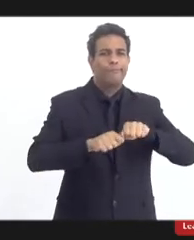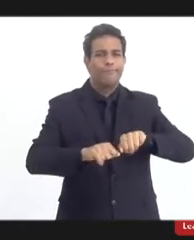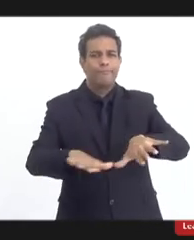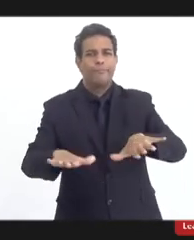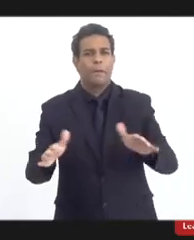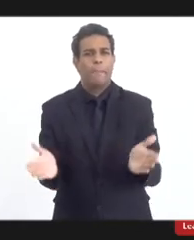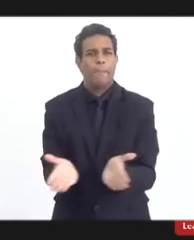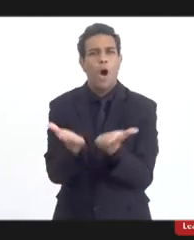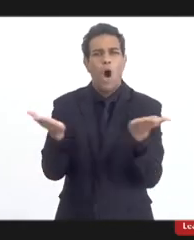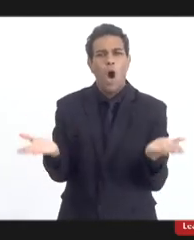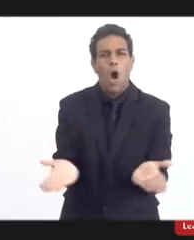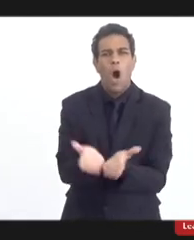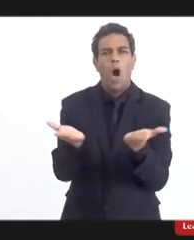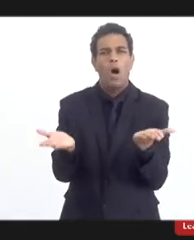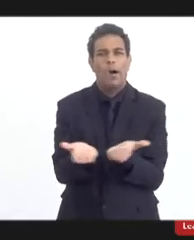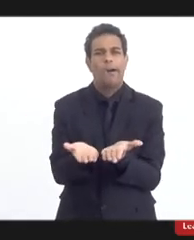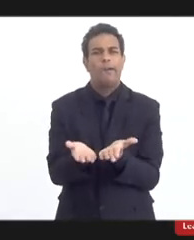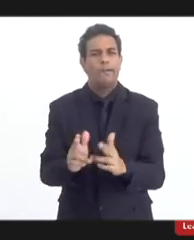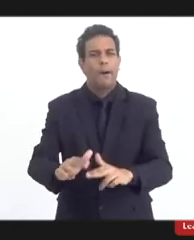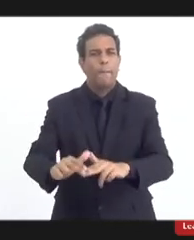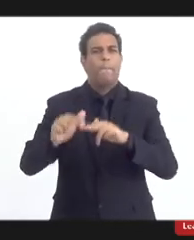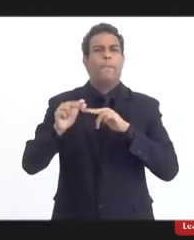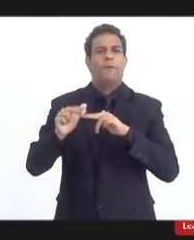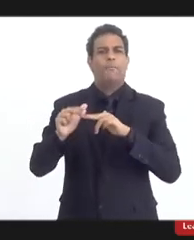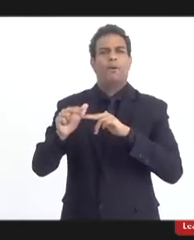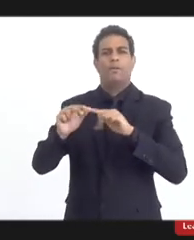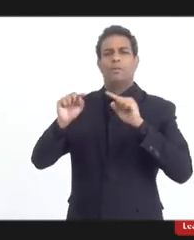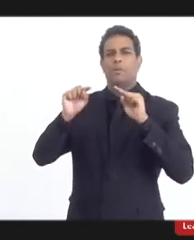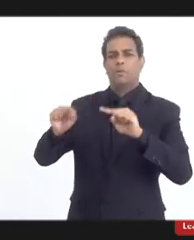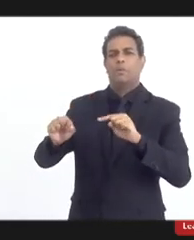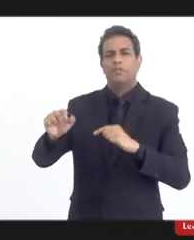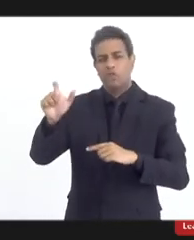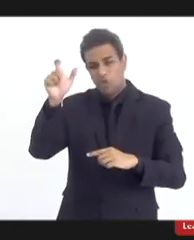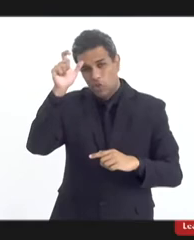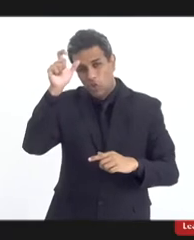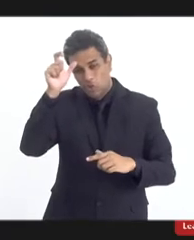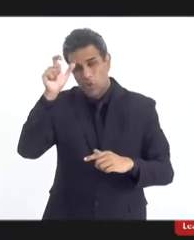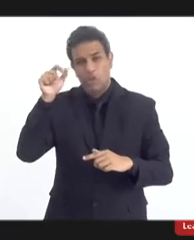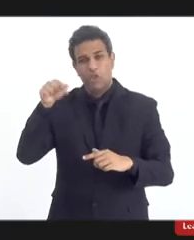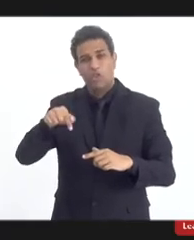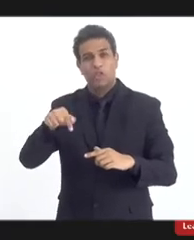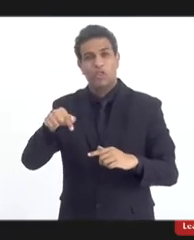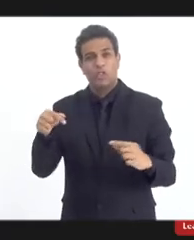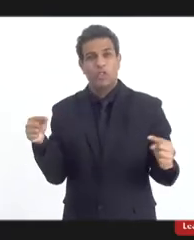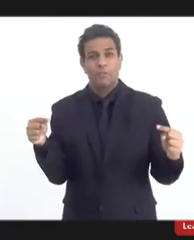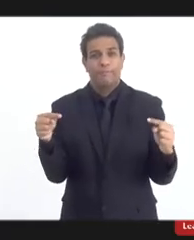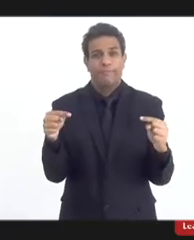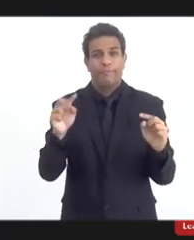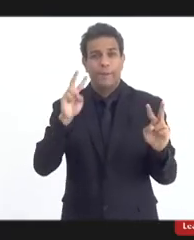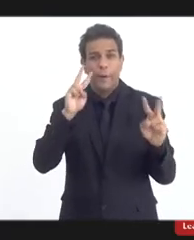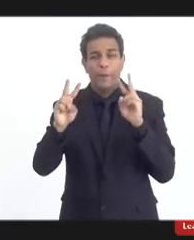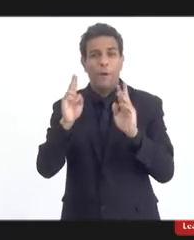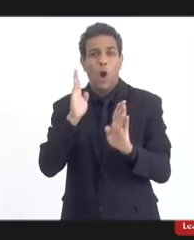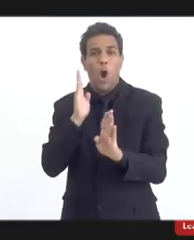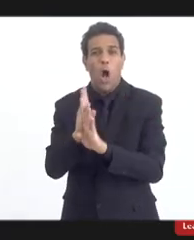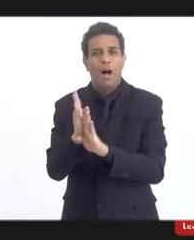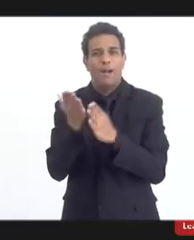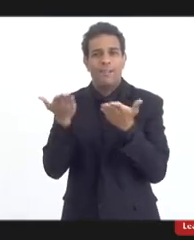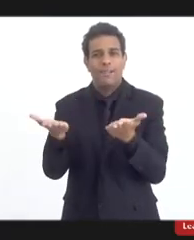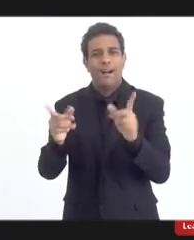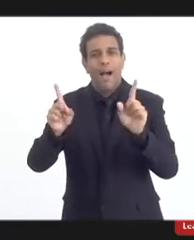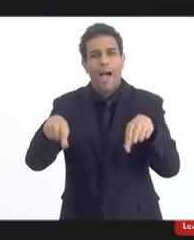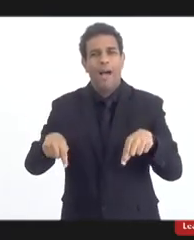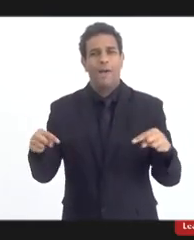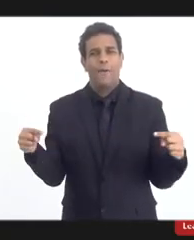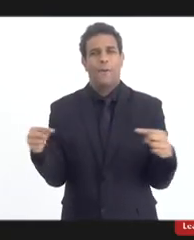a miséria, a pobreza se deve ao diabo e o diabo ele é identificável. Essa é que é a questão.